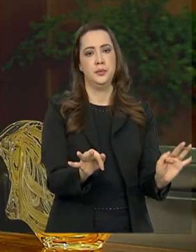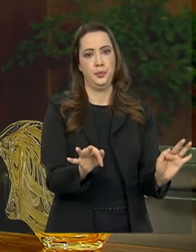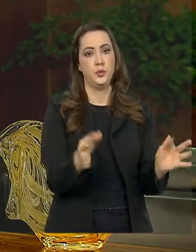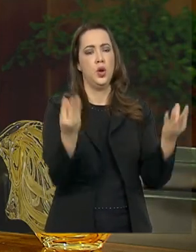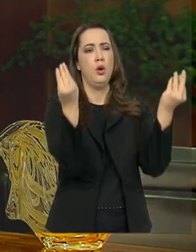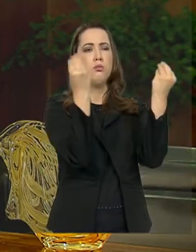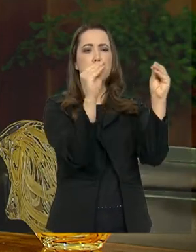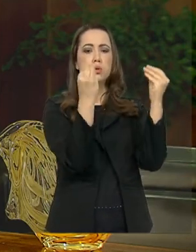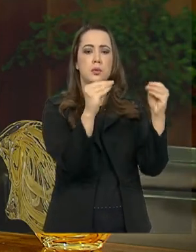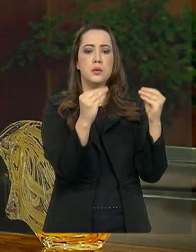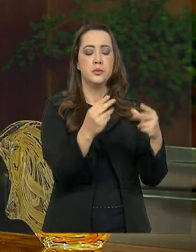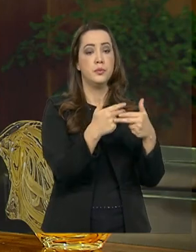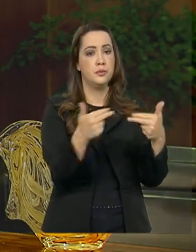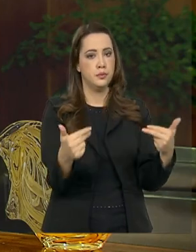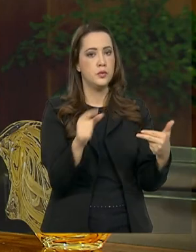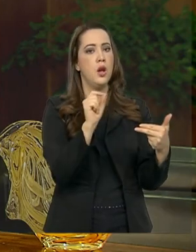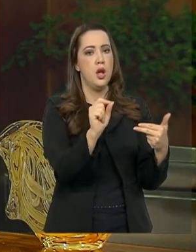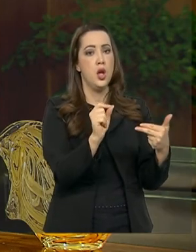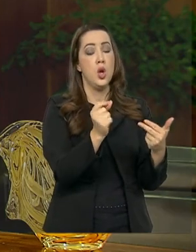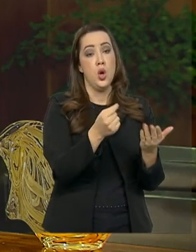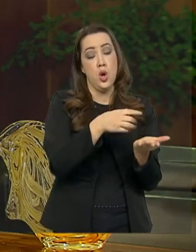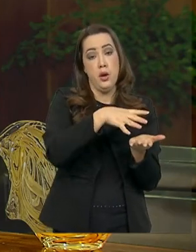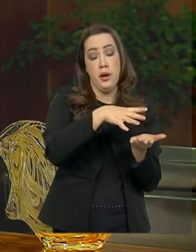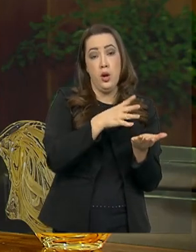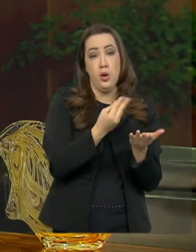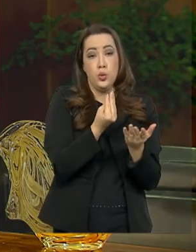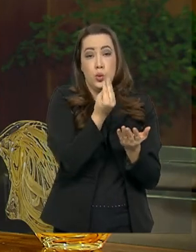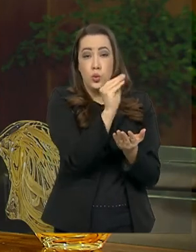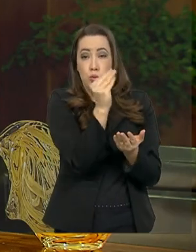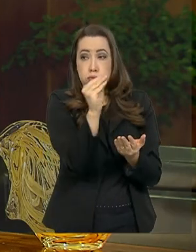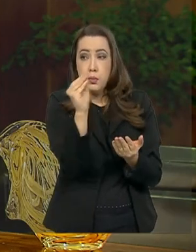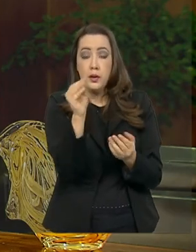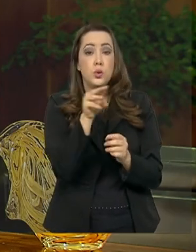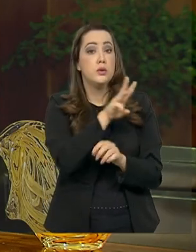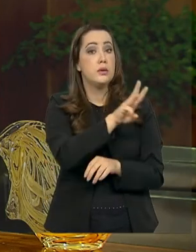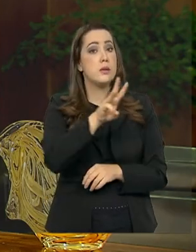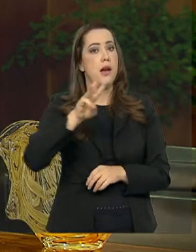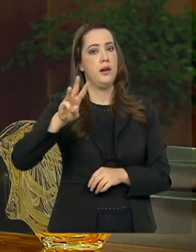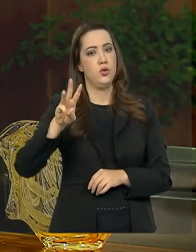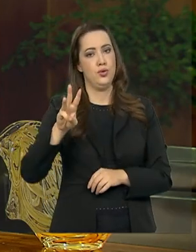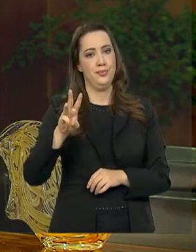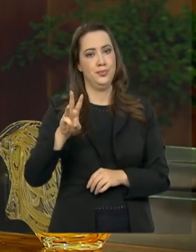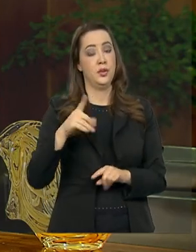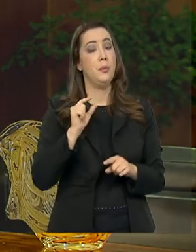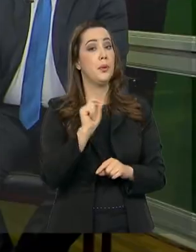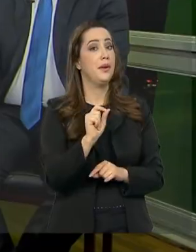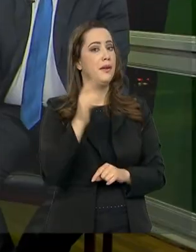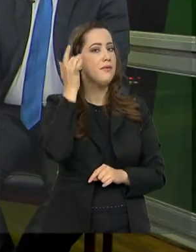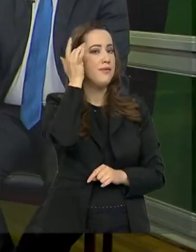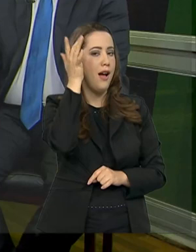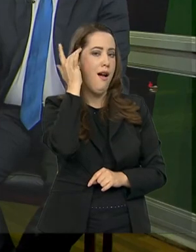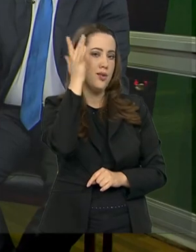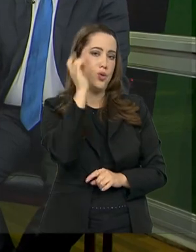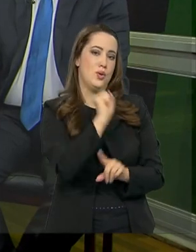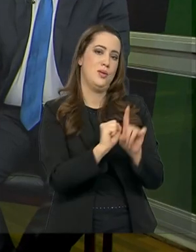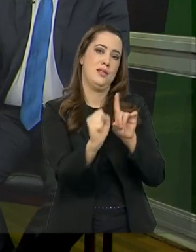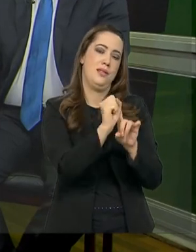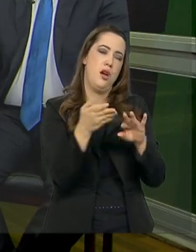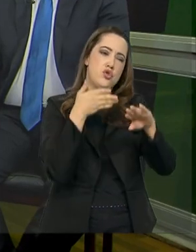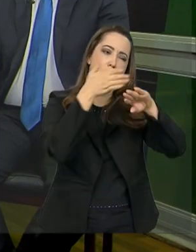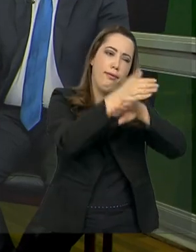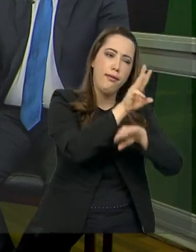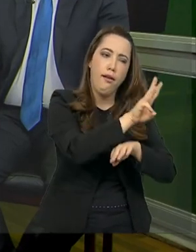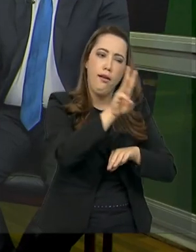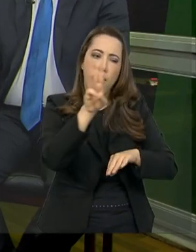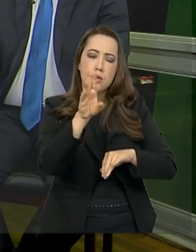digitalização também como um meio de desburocratização e facilitação de acesso das pessoas aos serviços públicos. Não só os serviços, como as